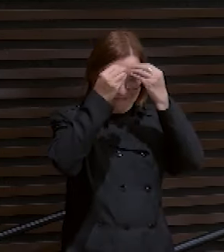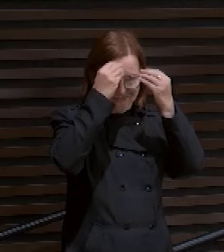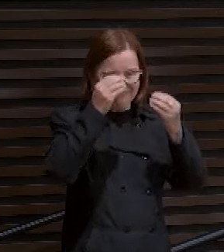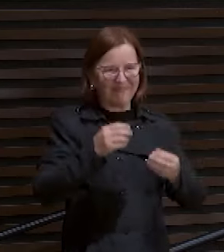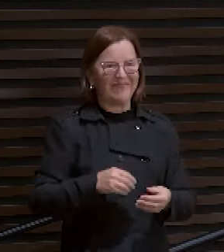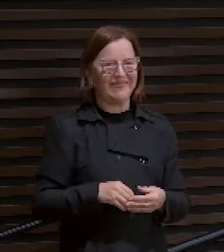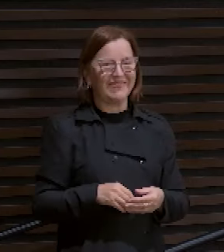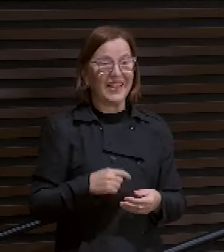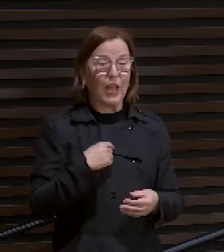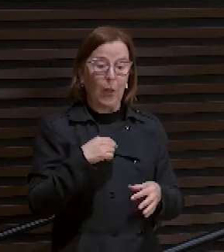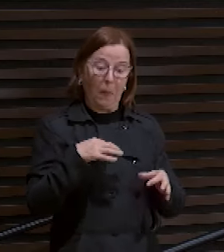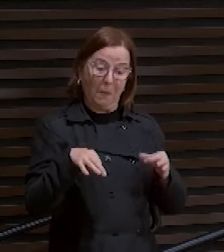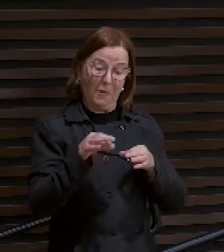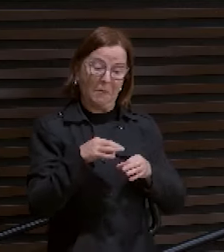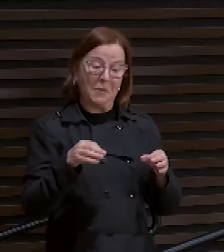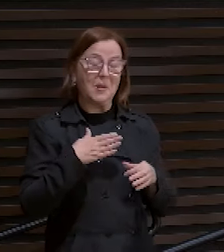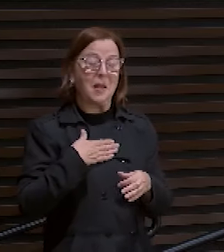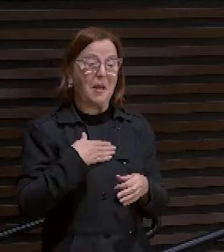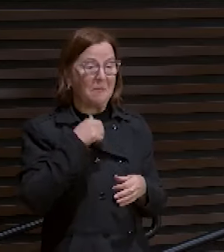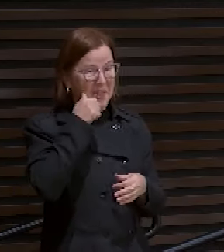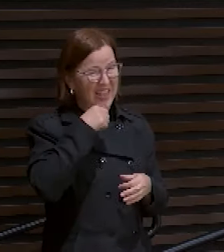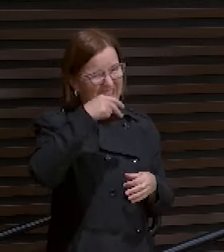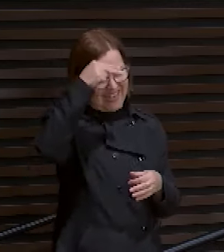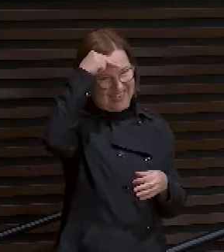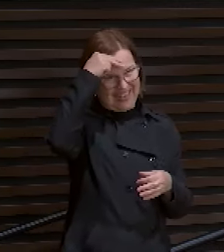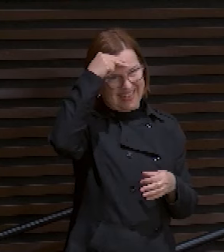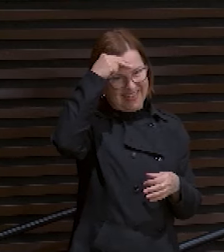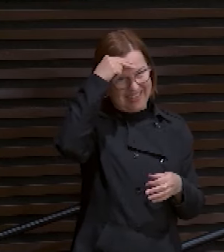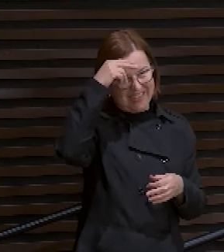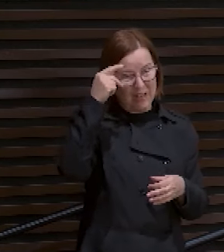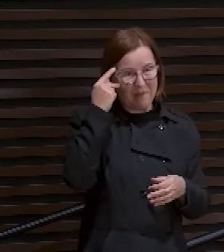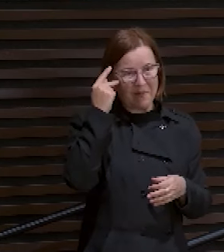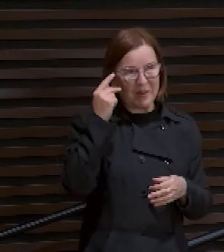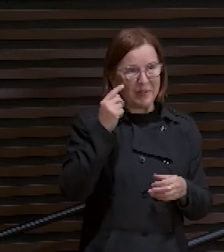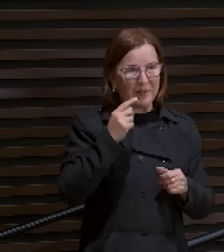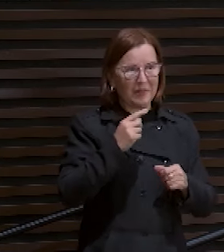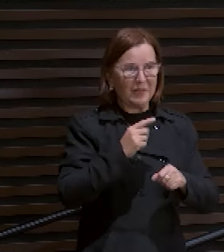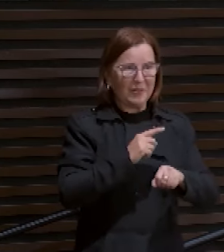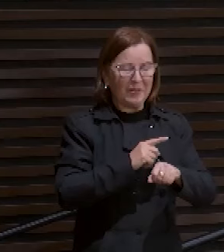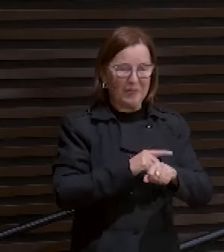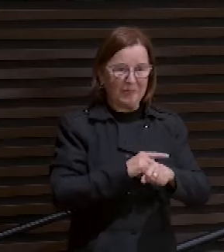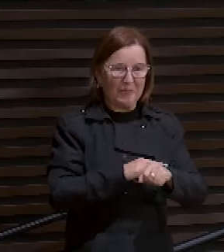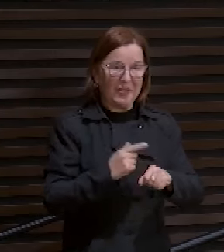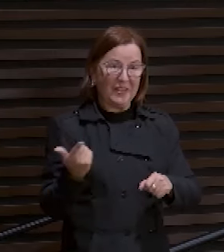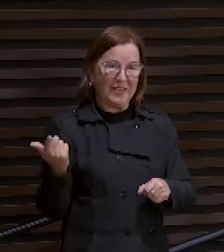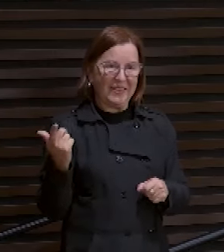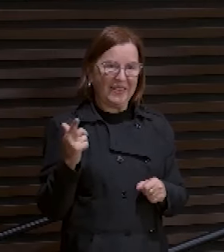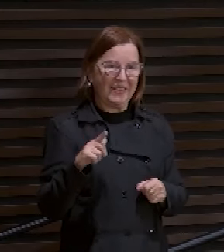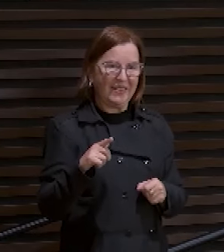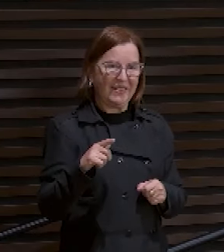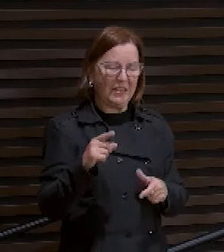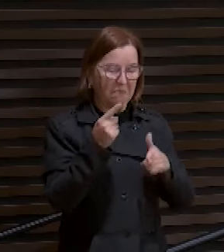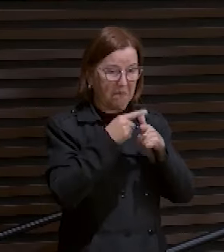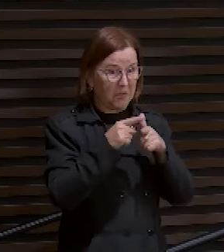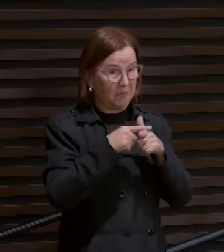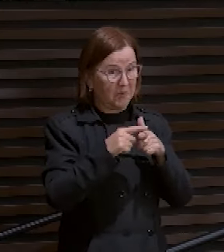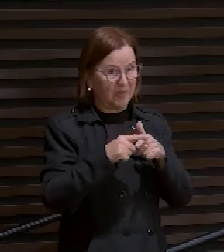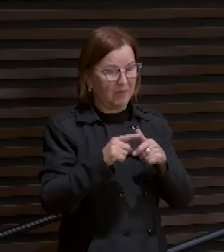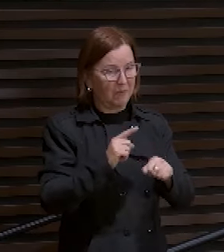Eu estou preparando ela. Para quando vier a tribulação. Quando vier o